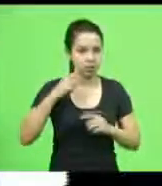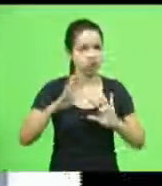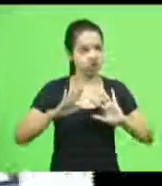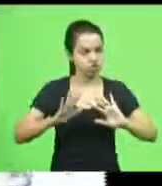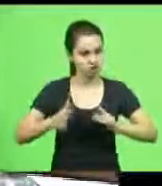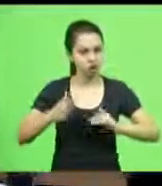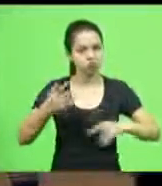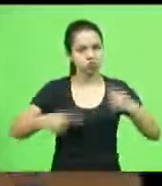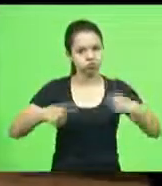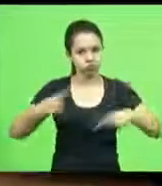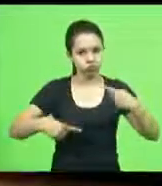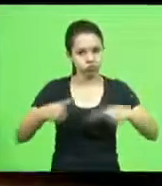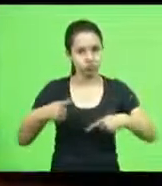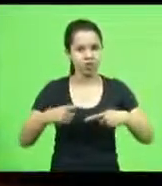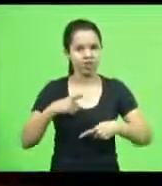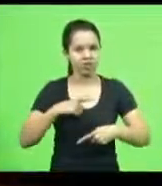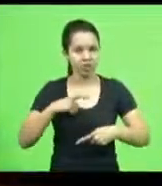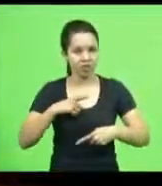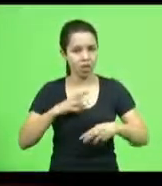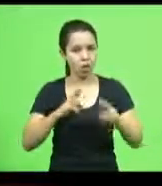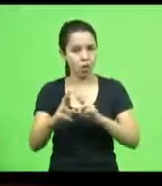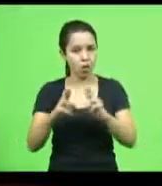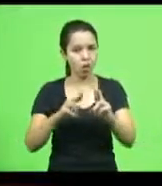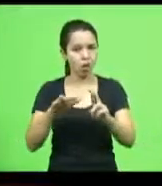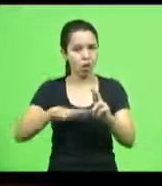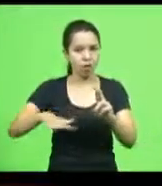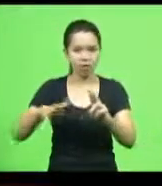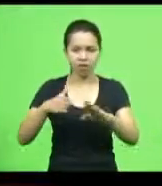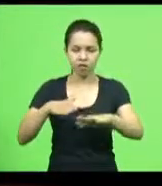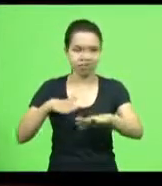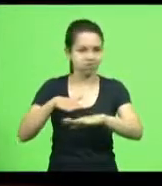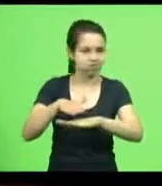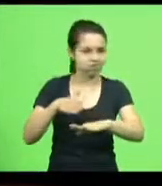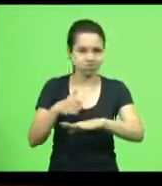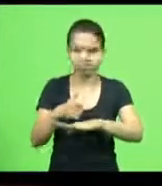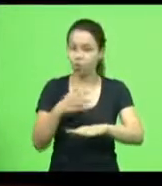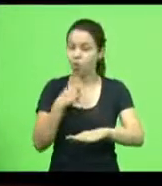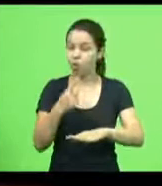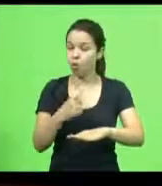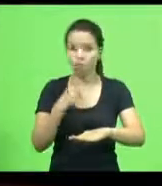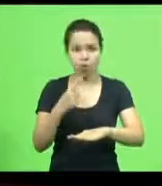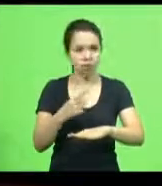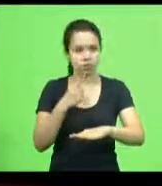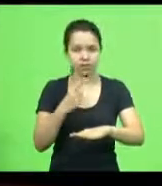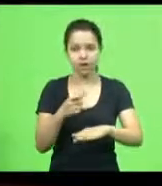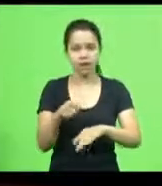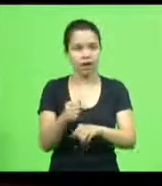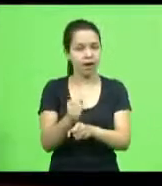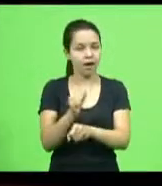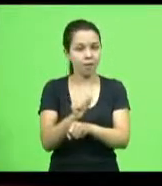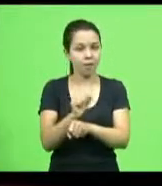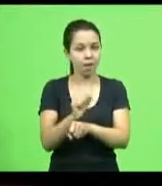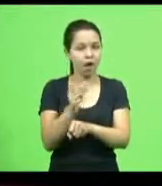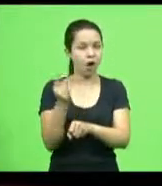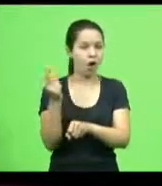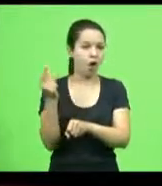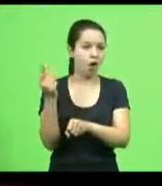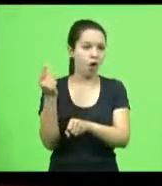do estado nosso presidente sabe muito bem intransitáveis rodovias que aguardam obras há décadas